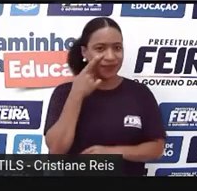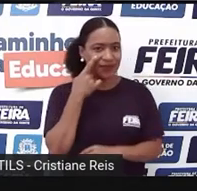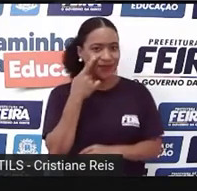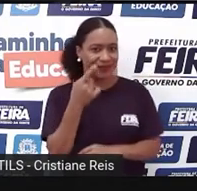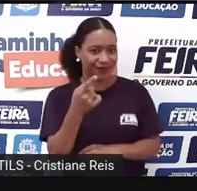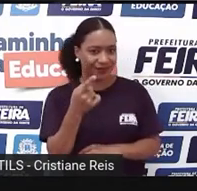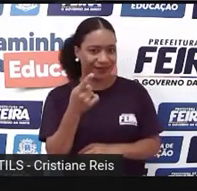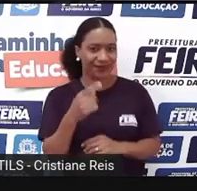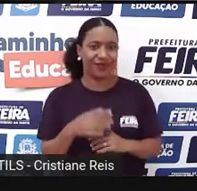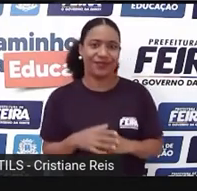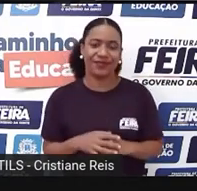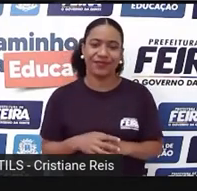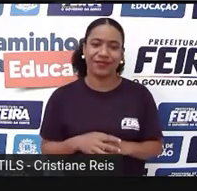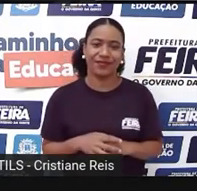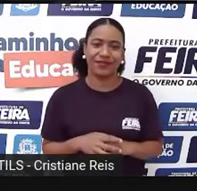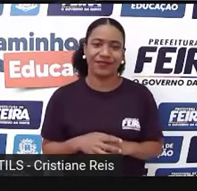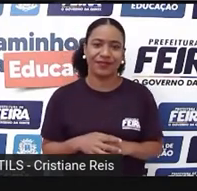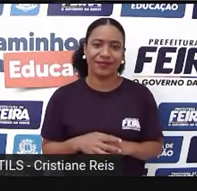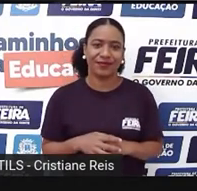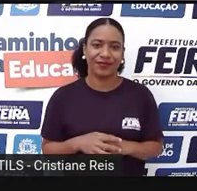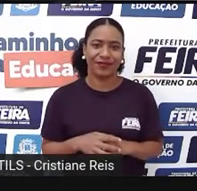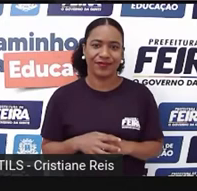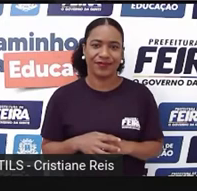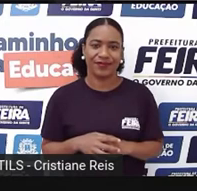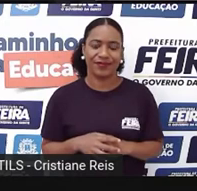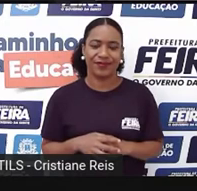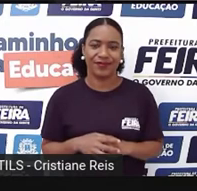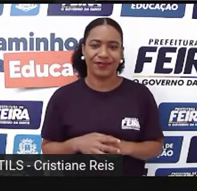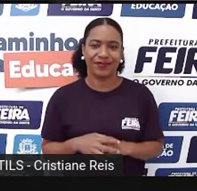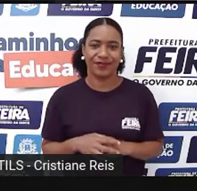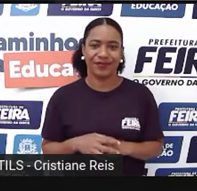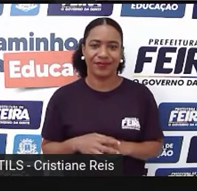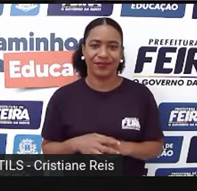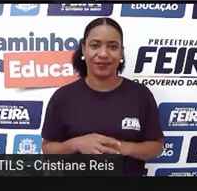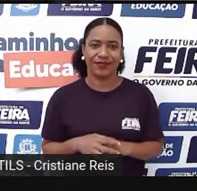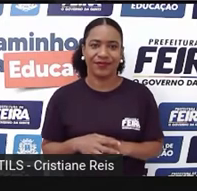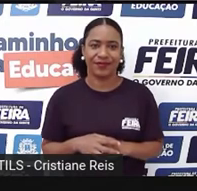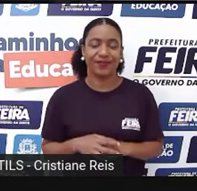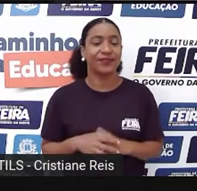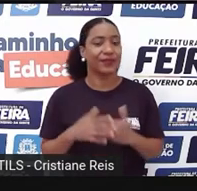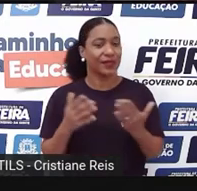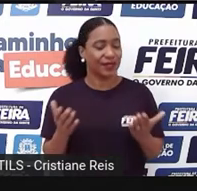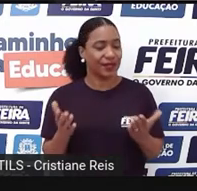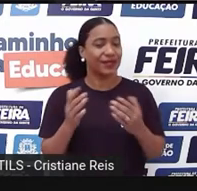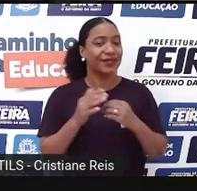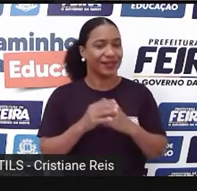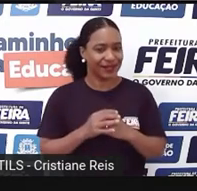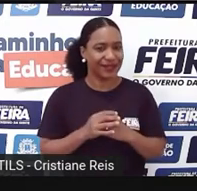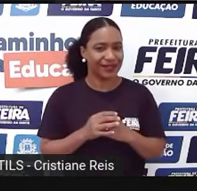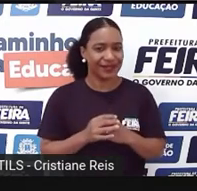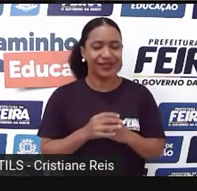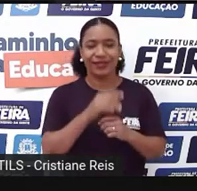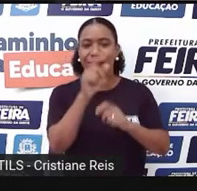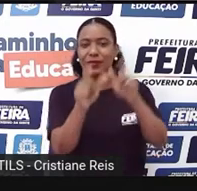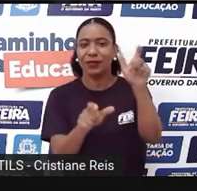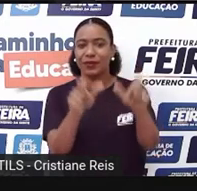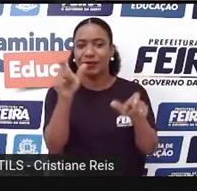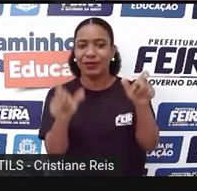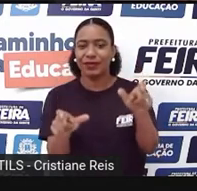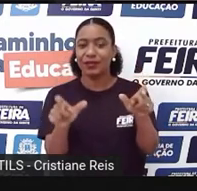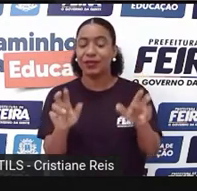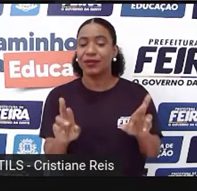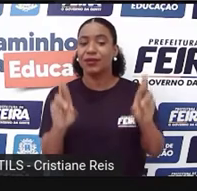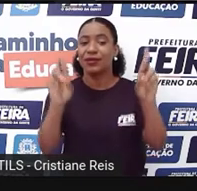Number one. What are the main characters of this story? Então, quais são os personagens principais desta